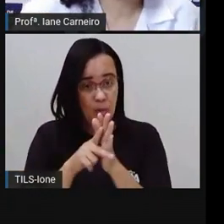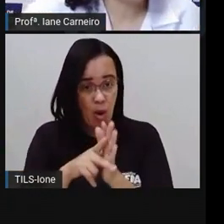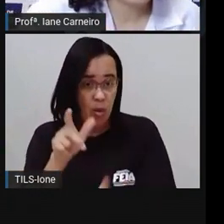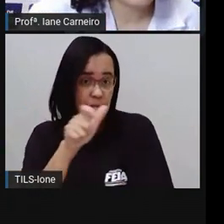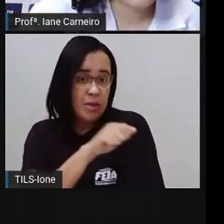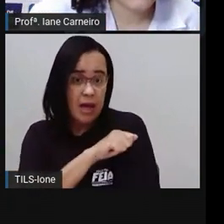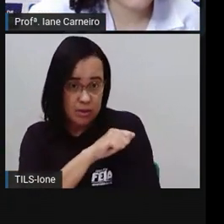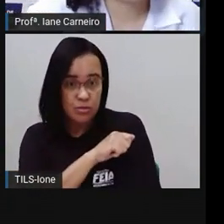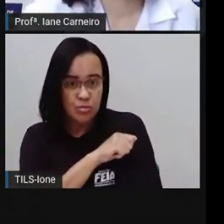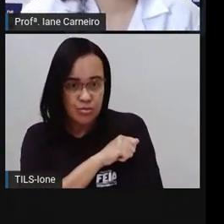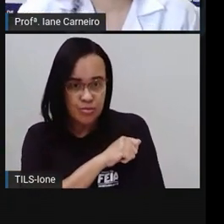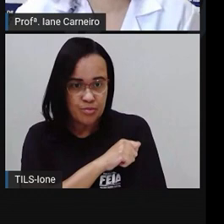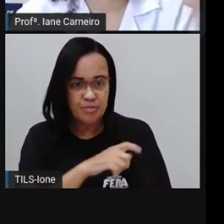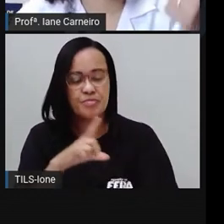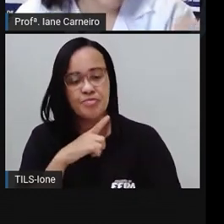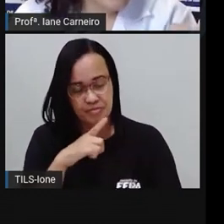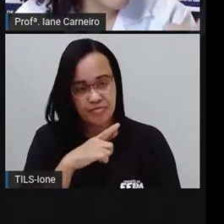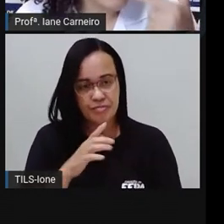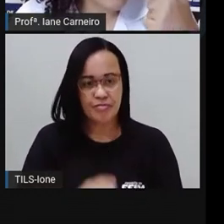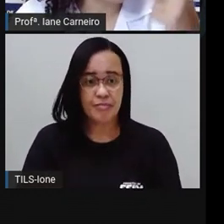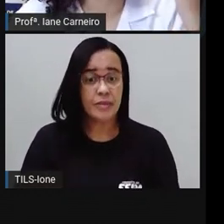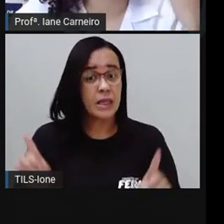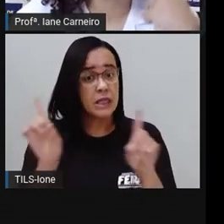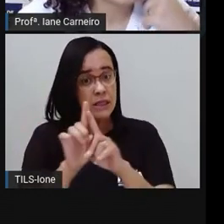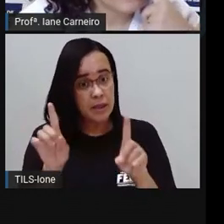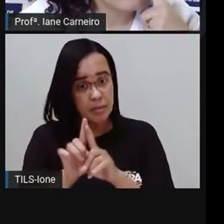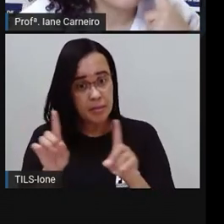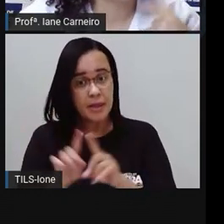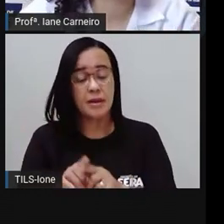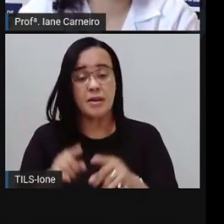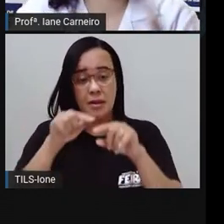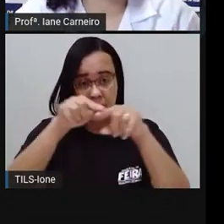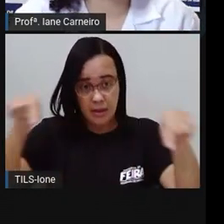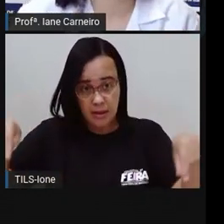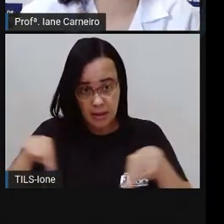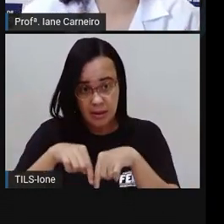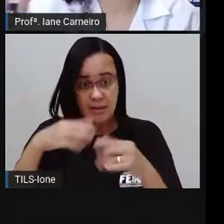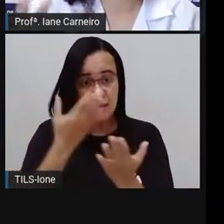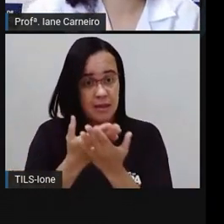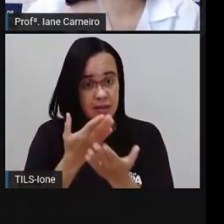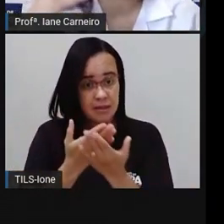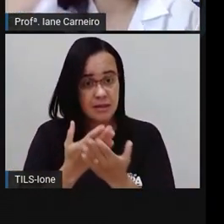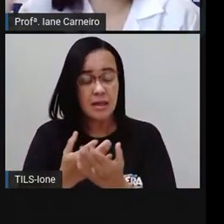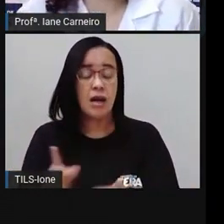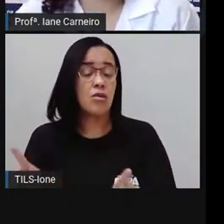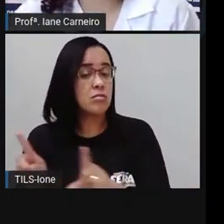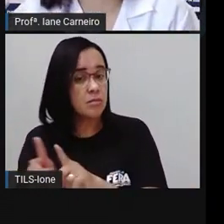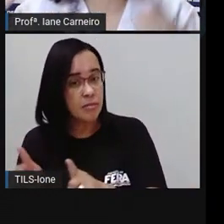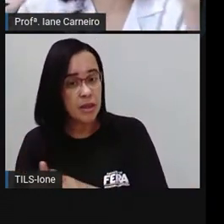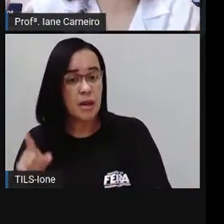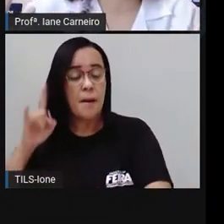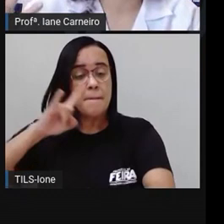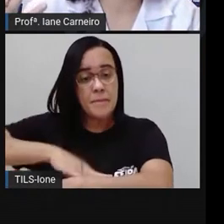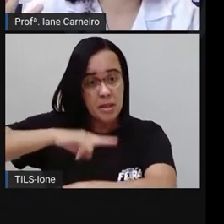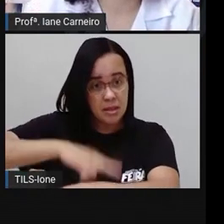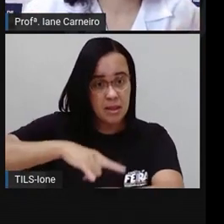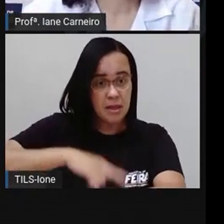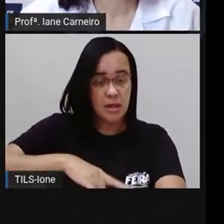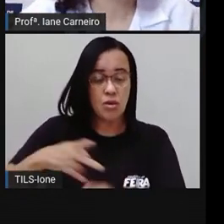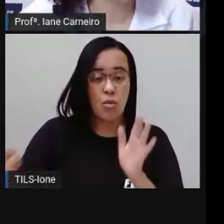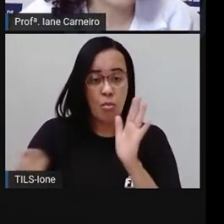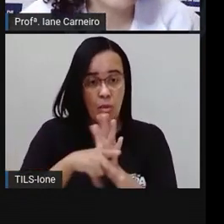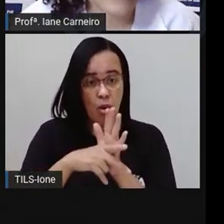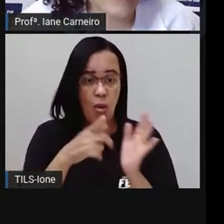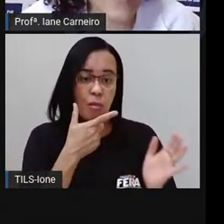Além disso, na escola, tem a sala de aula, tem o banheiro, né? Os sanitários. E aí tem o banheiro feminino e o banheiro masculino.